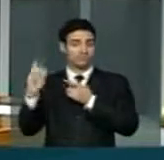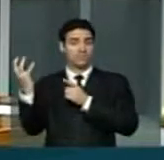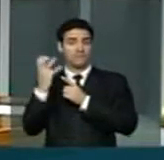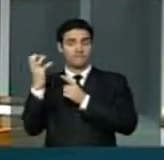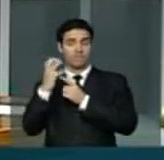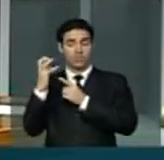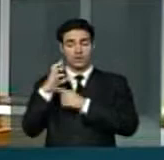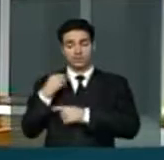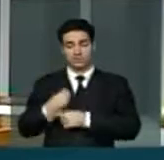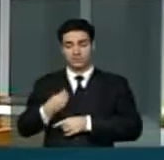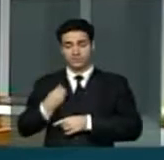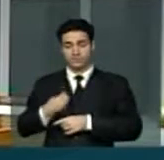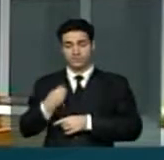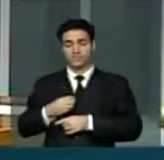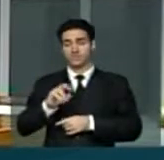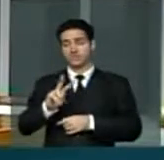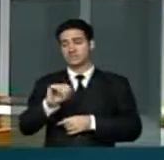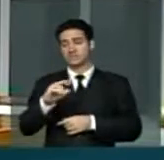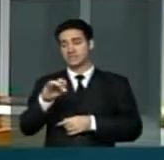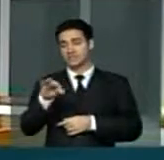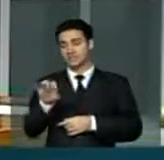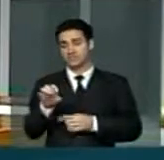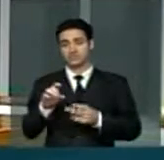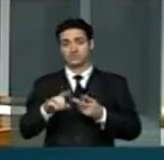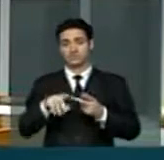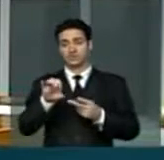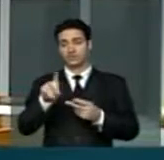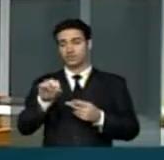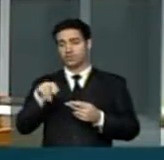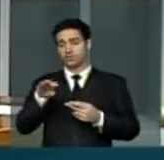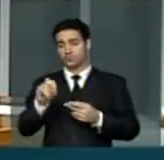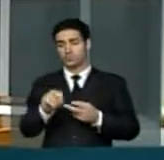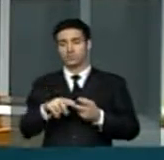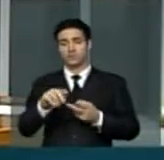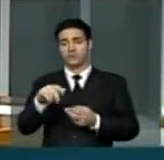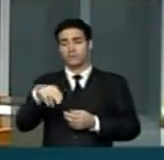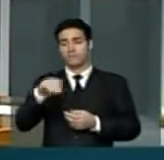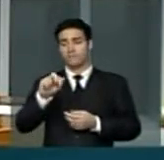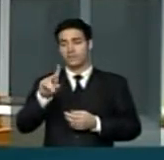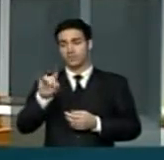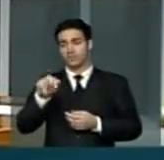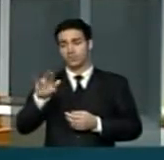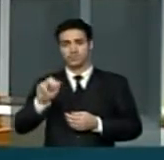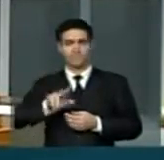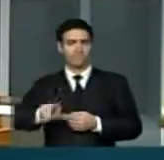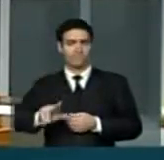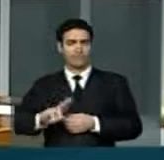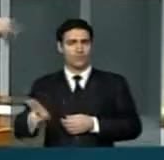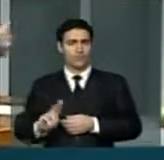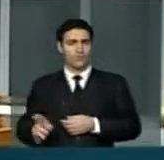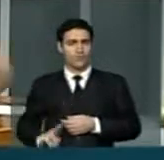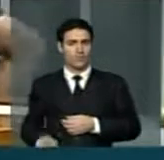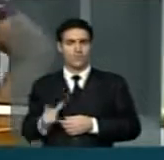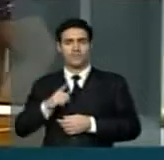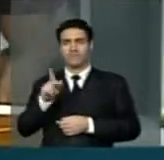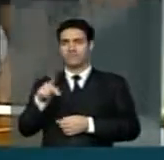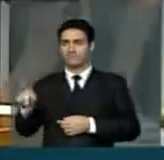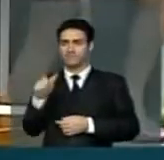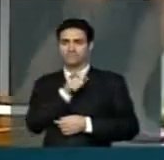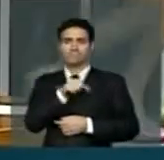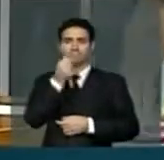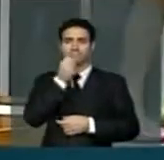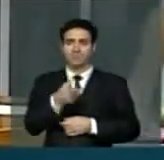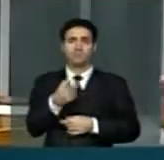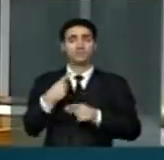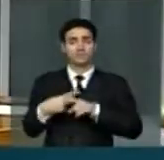como os professores Vicente, Zé Macota, Edimundo, Maria de Lourdes, Enesila, Benedicta e outros que